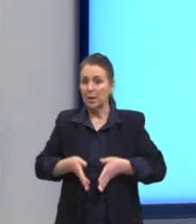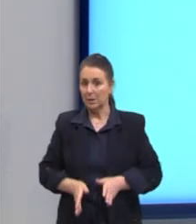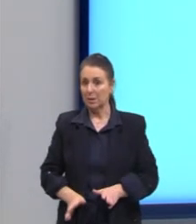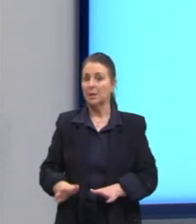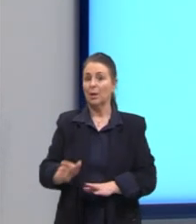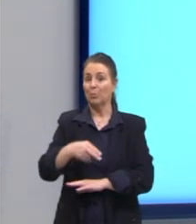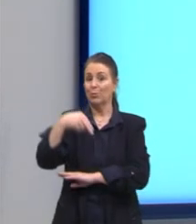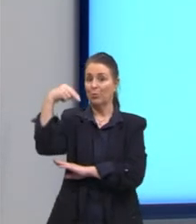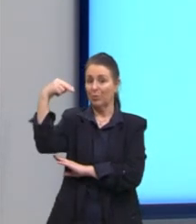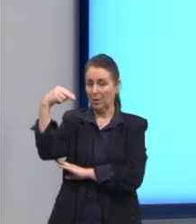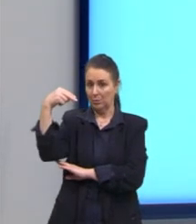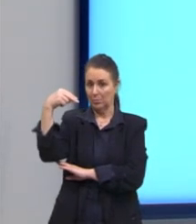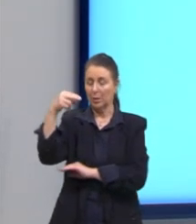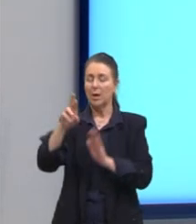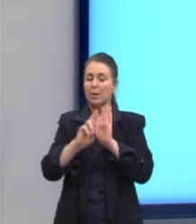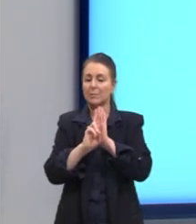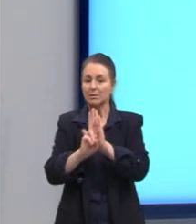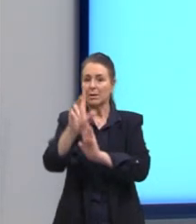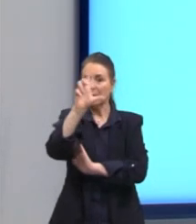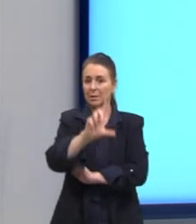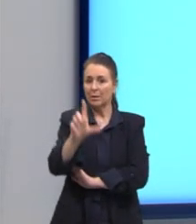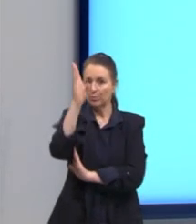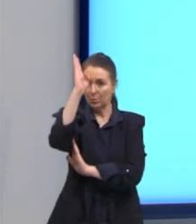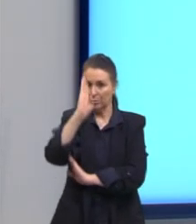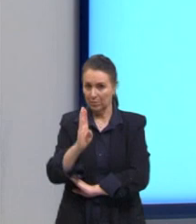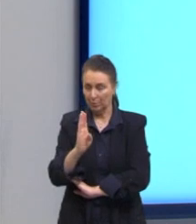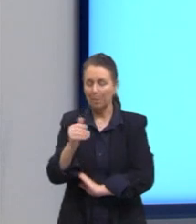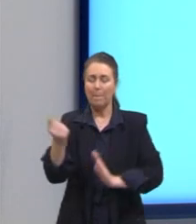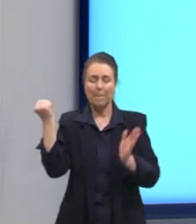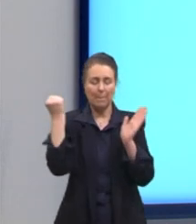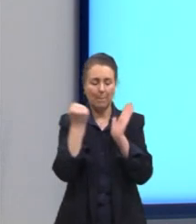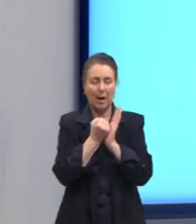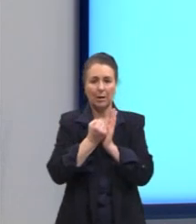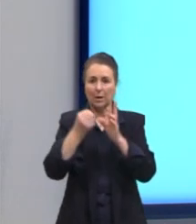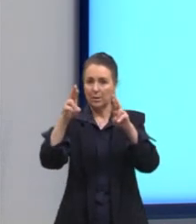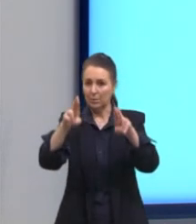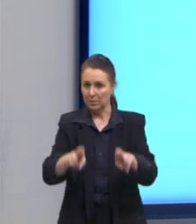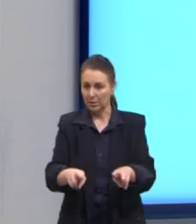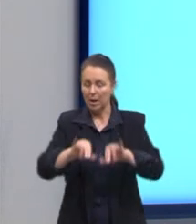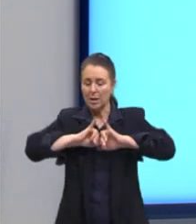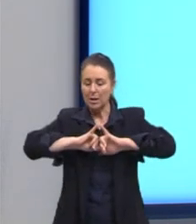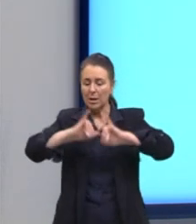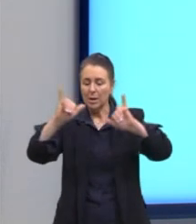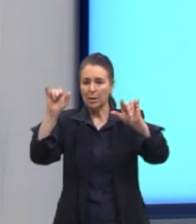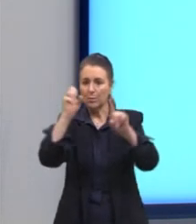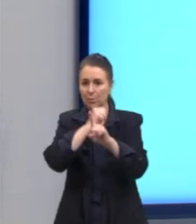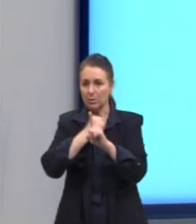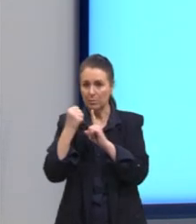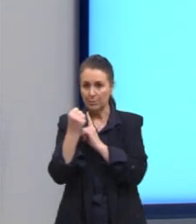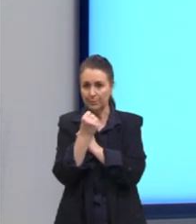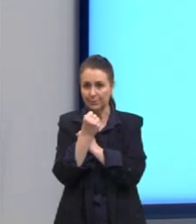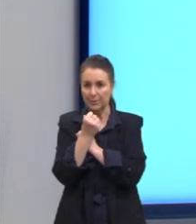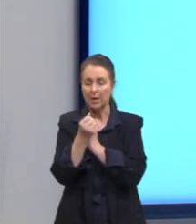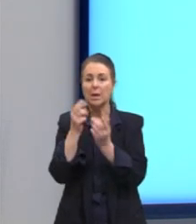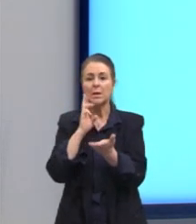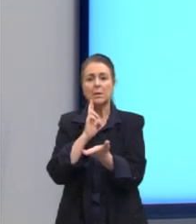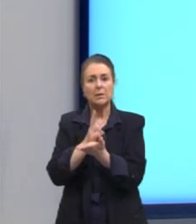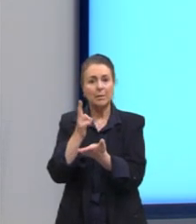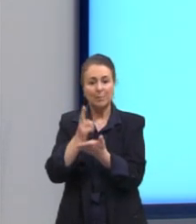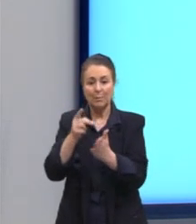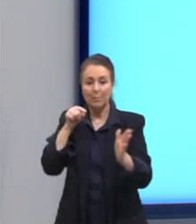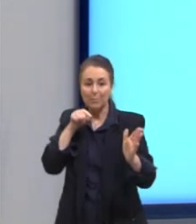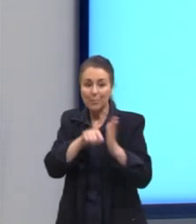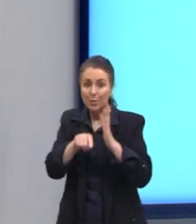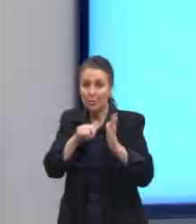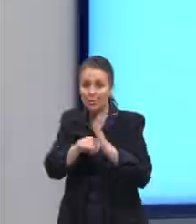modernista, com uma obra bastante marcada pelo regionalismo e pela denúncia social. Então, sempre que vocês virem lá nas questões do Enem,